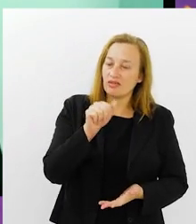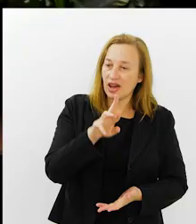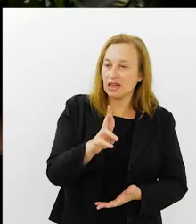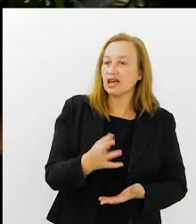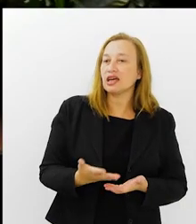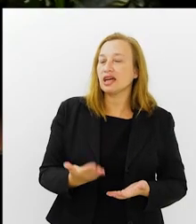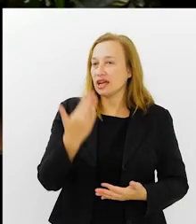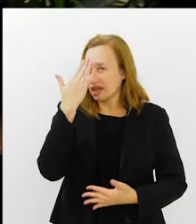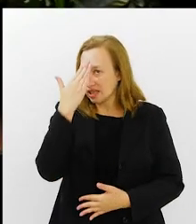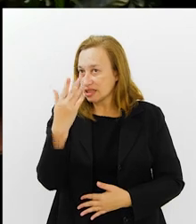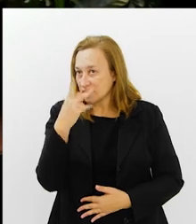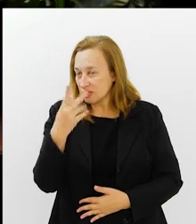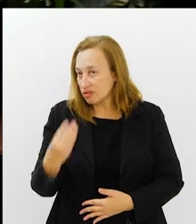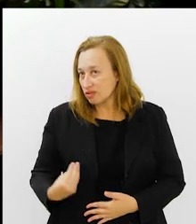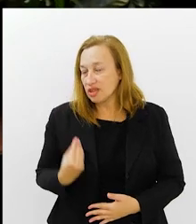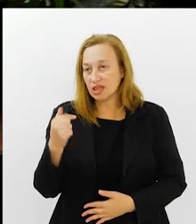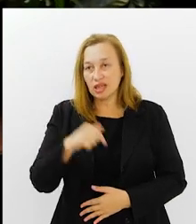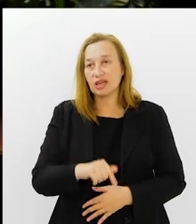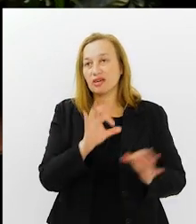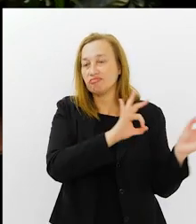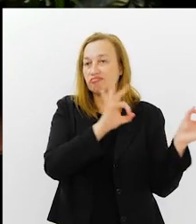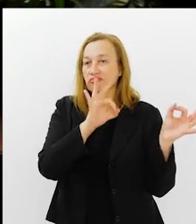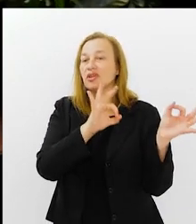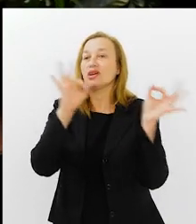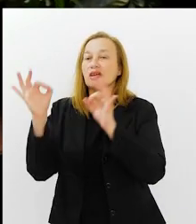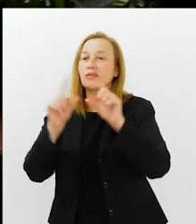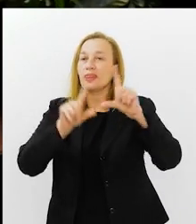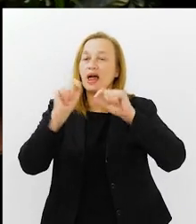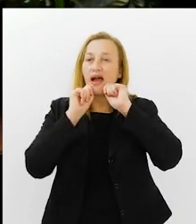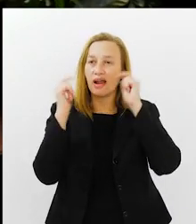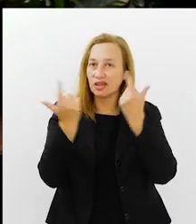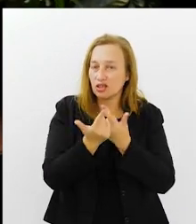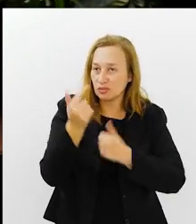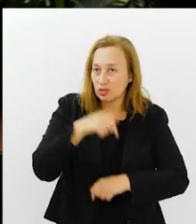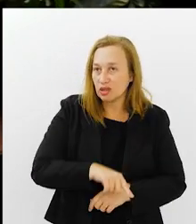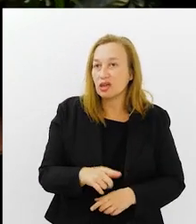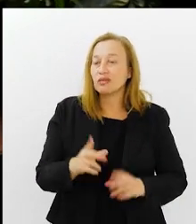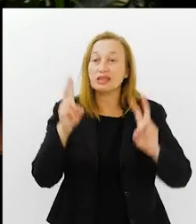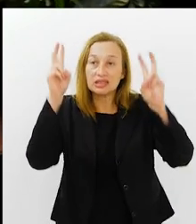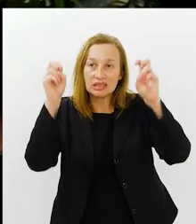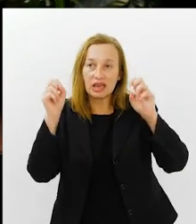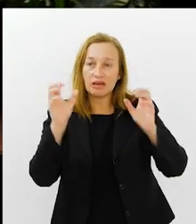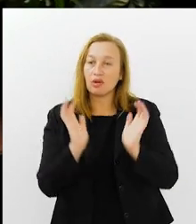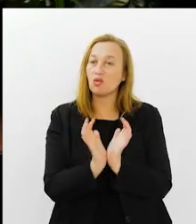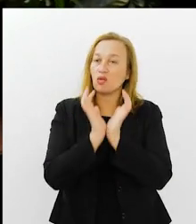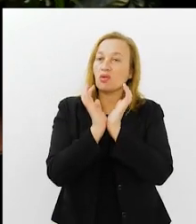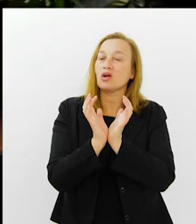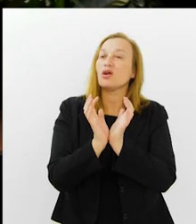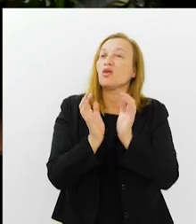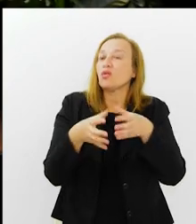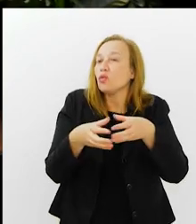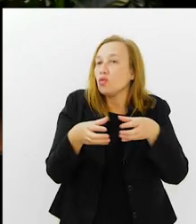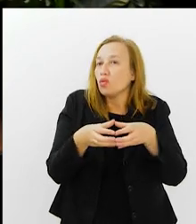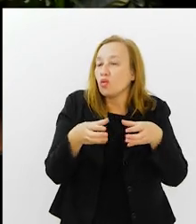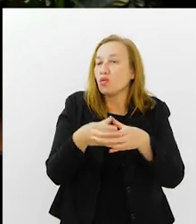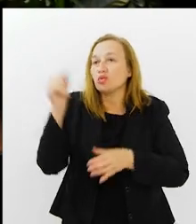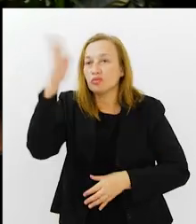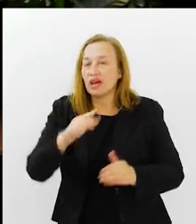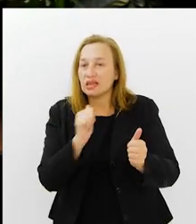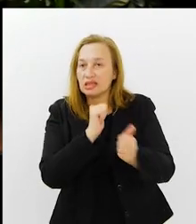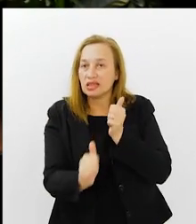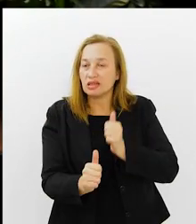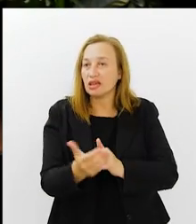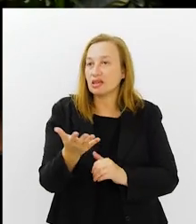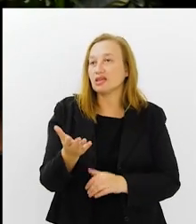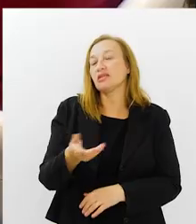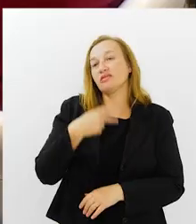É verdade, Wagner. Eu quero agradecer a sua participação aqui no Arena Esportiva. Porque esse tema da seleção brasileira está sendo